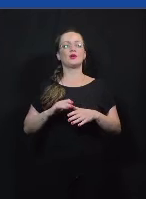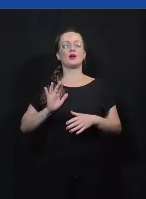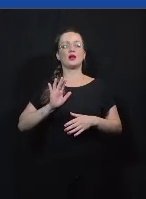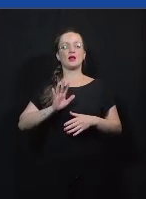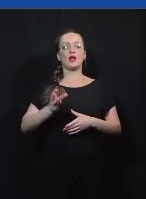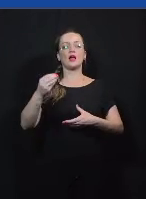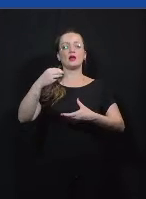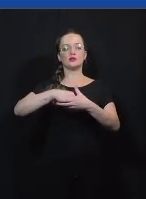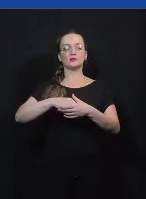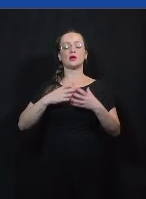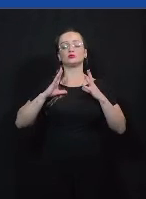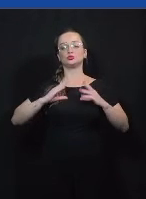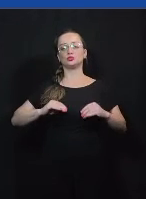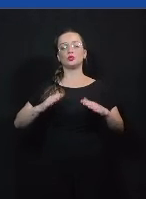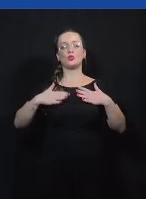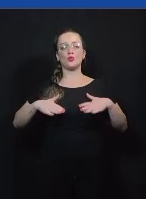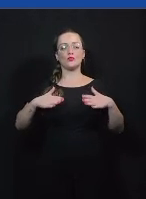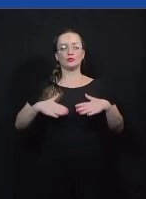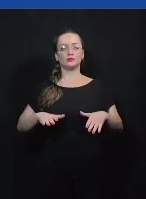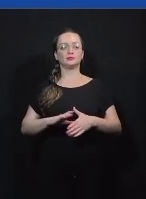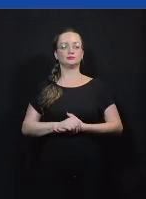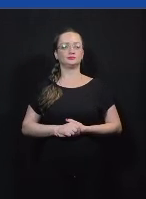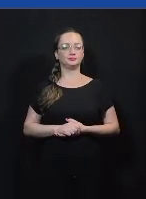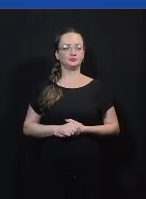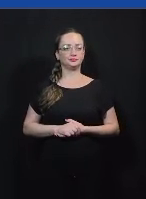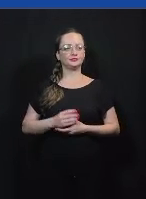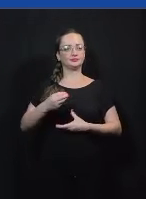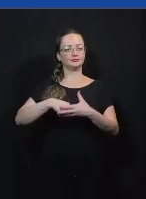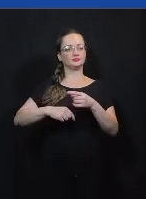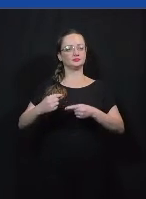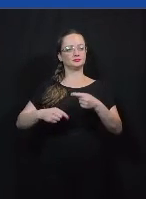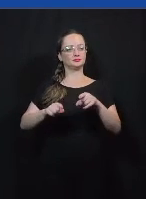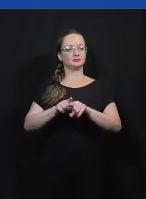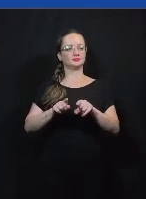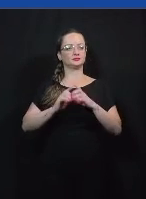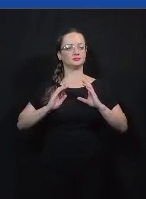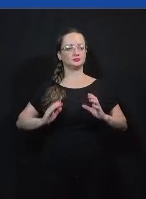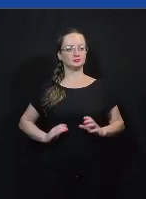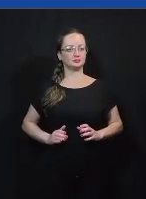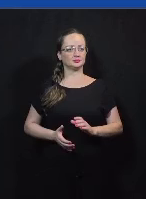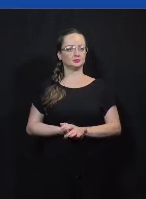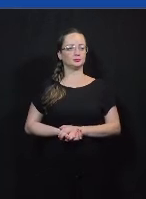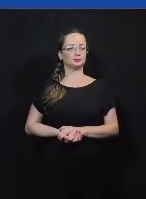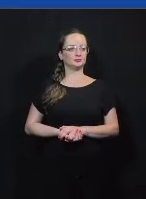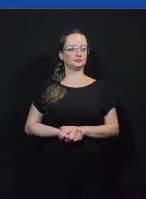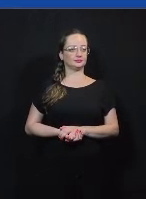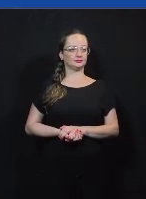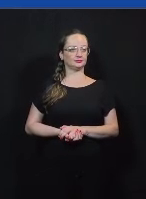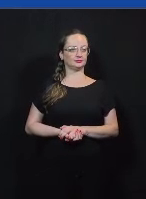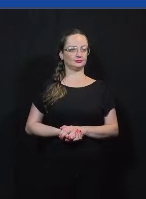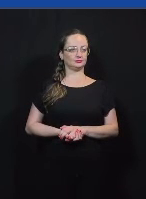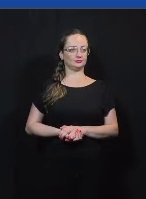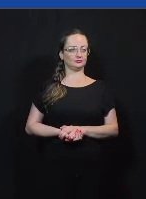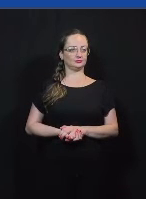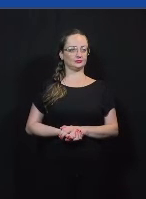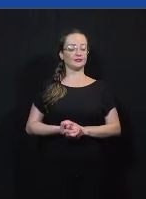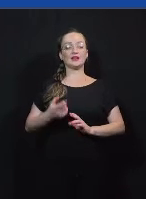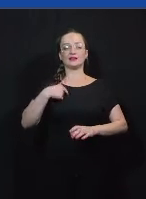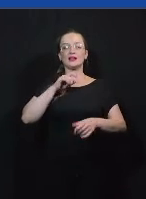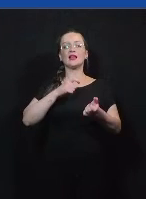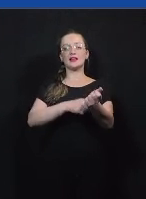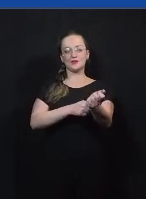um espaço confortável para os alunos mas é impossível um debate um comportamento um pouco de nervosismo